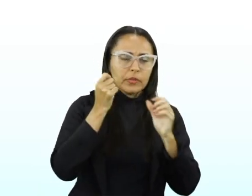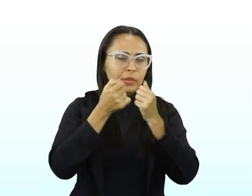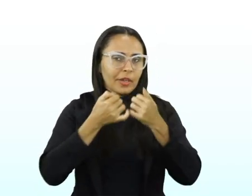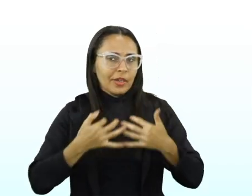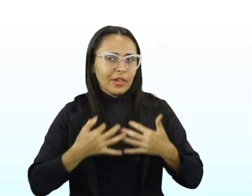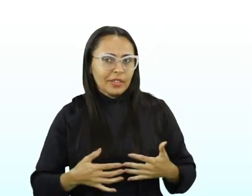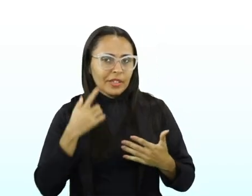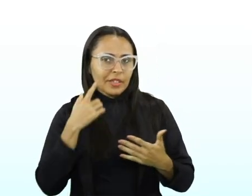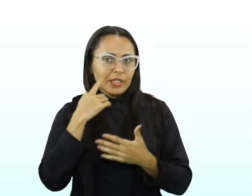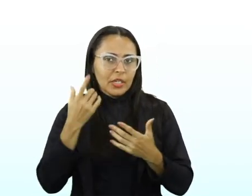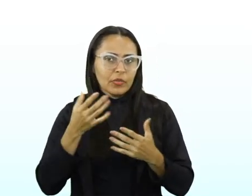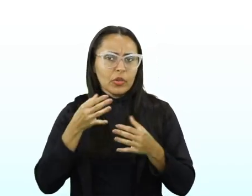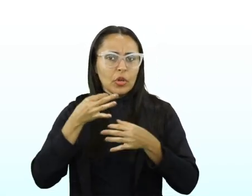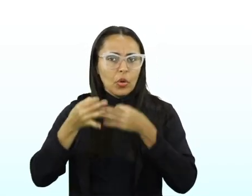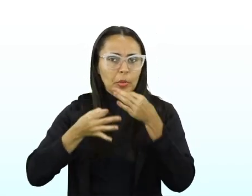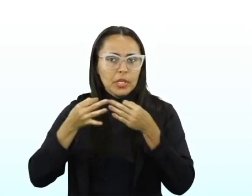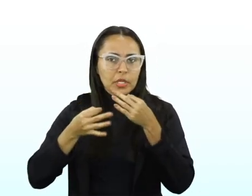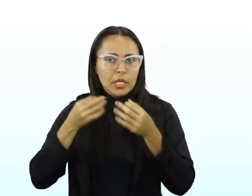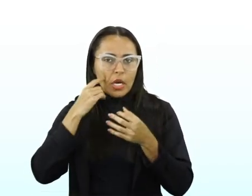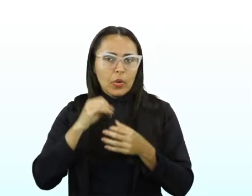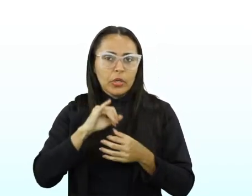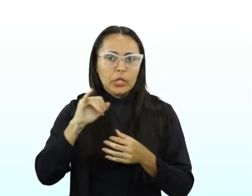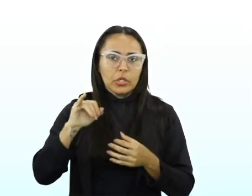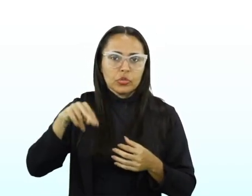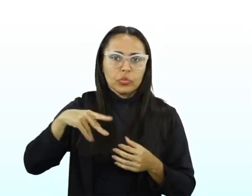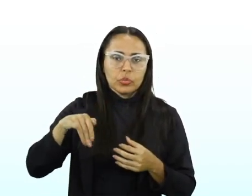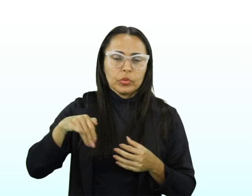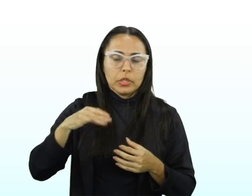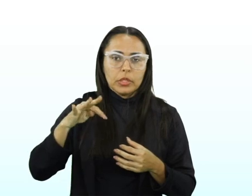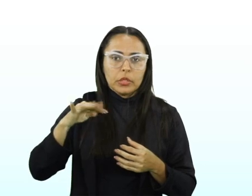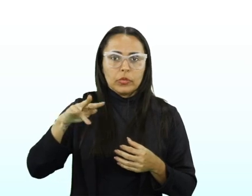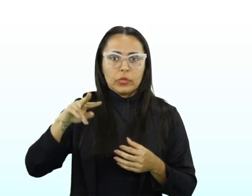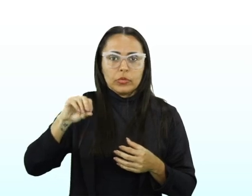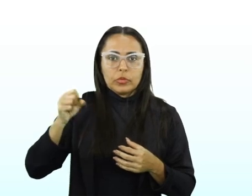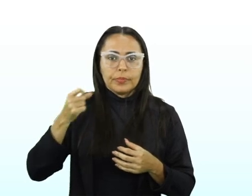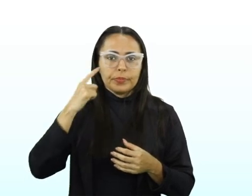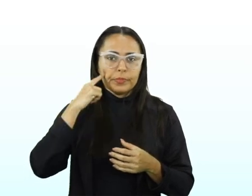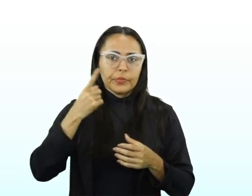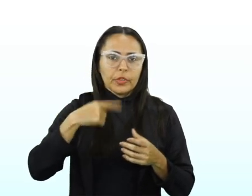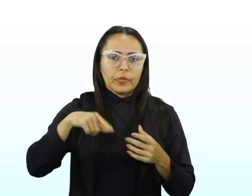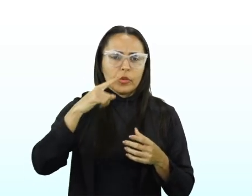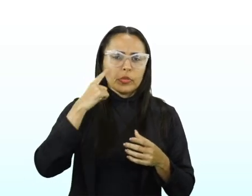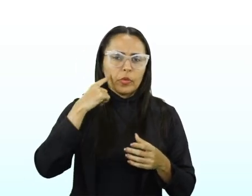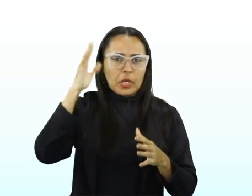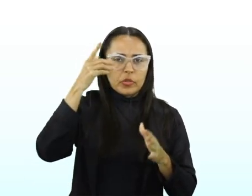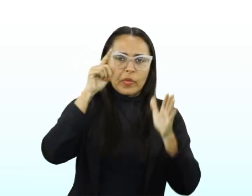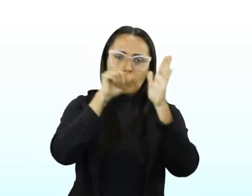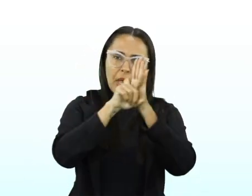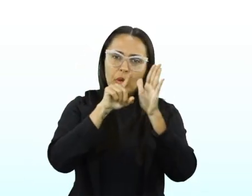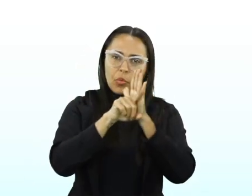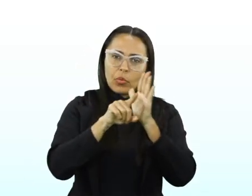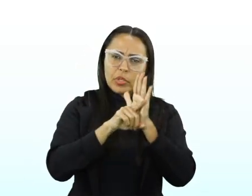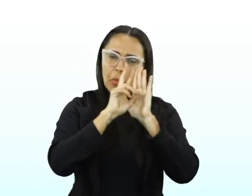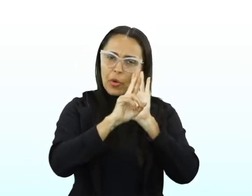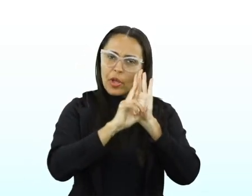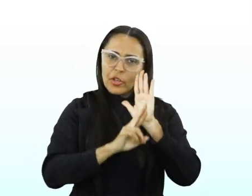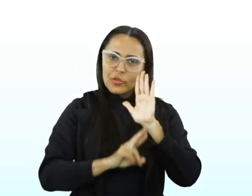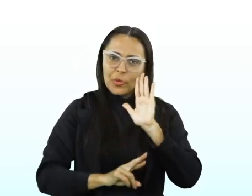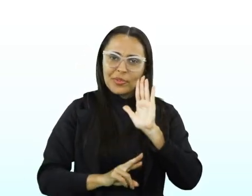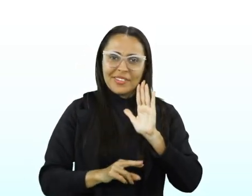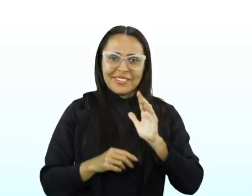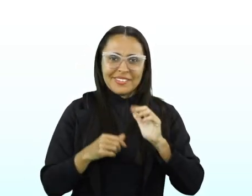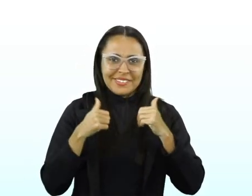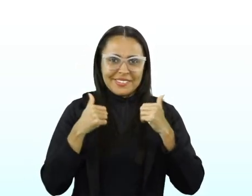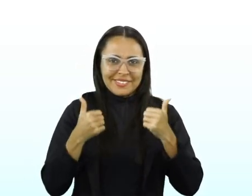descritivos, dissertativos e injuntivos. Na próxima aula, vamos resolver questões do